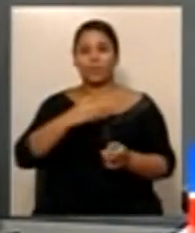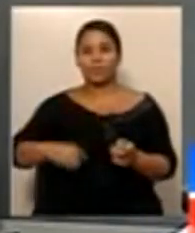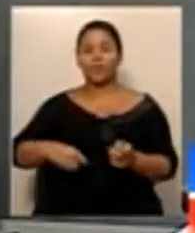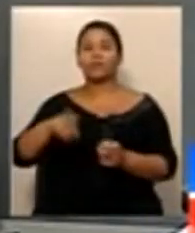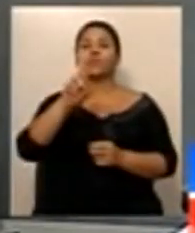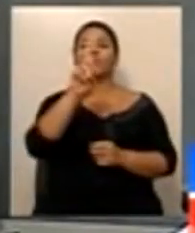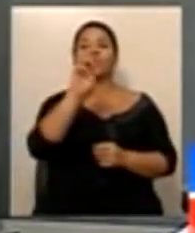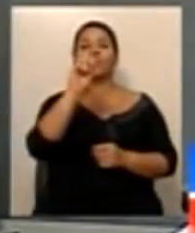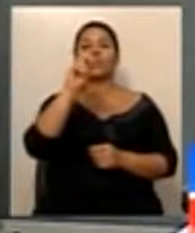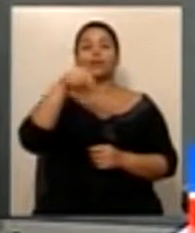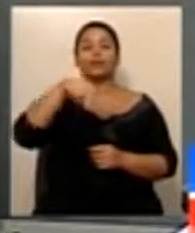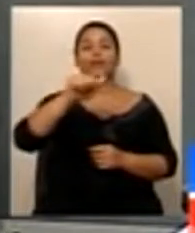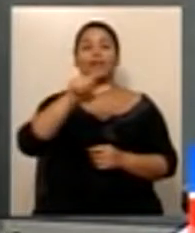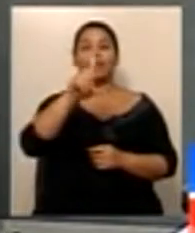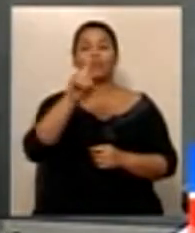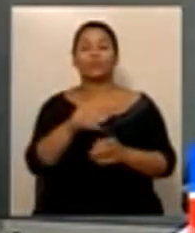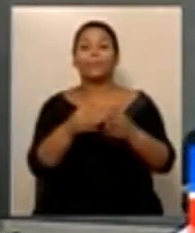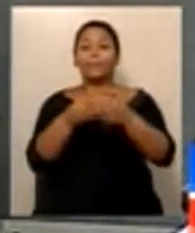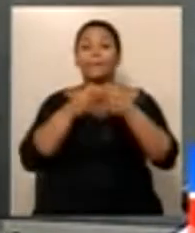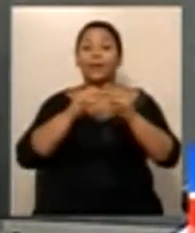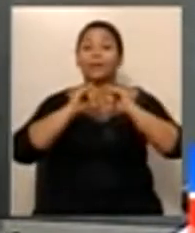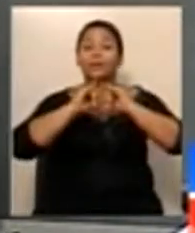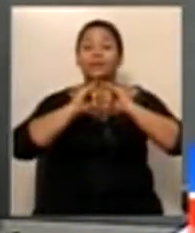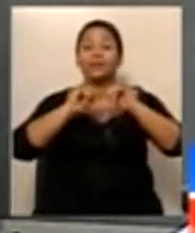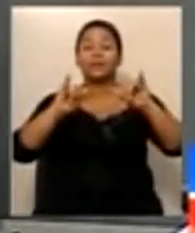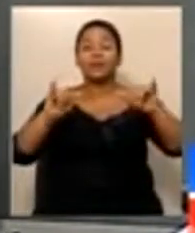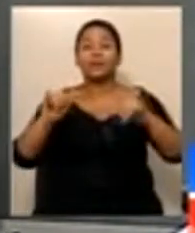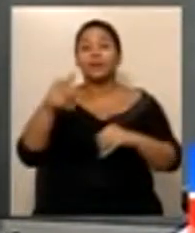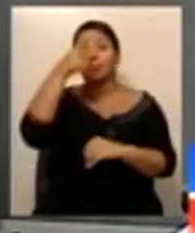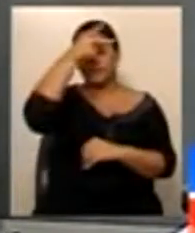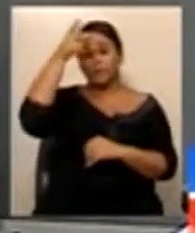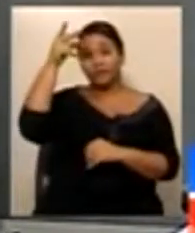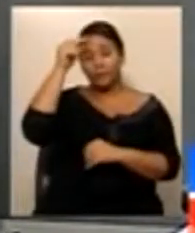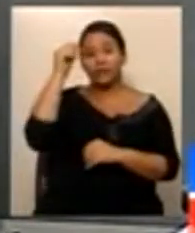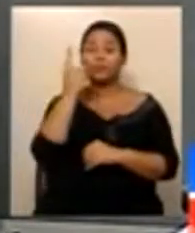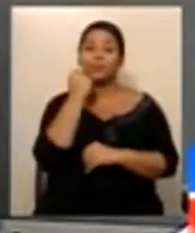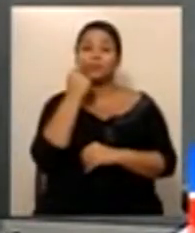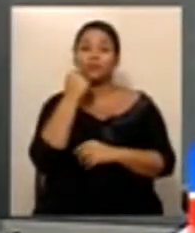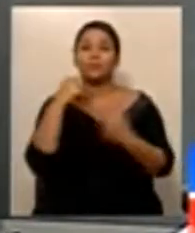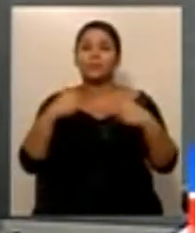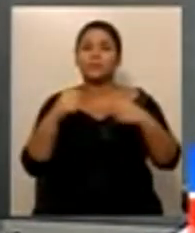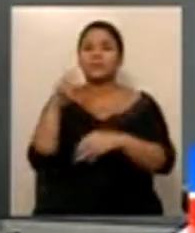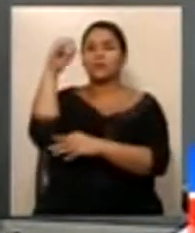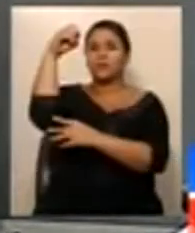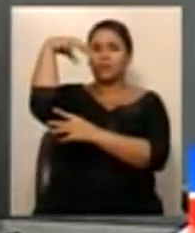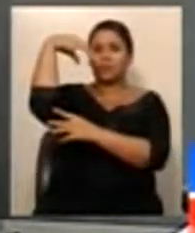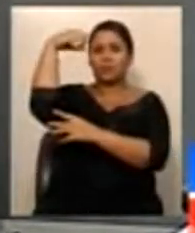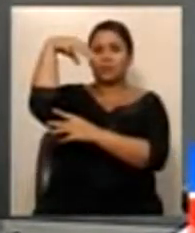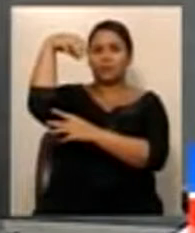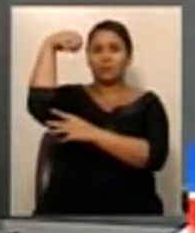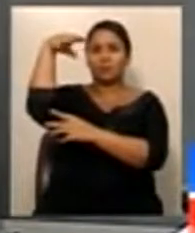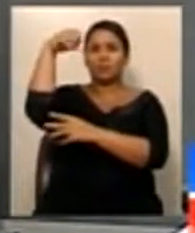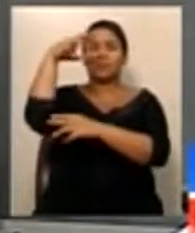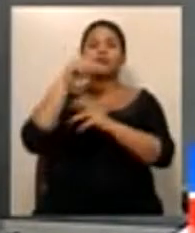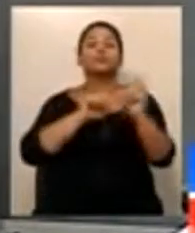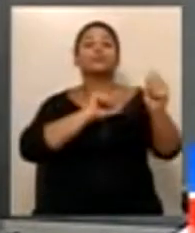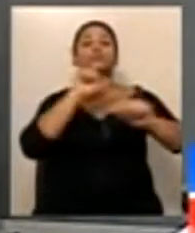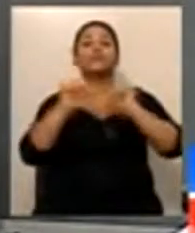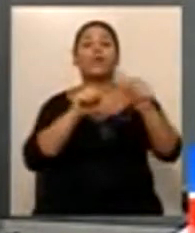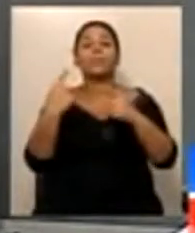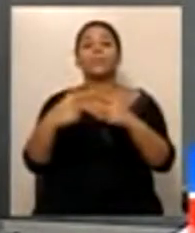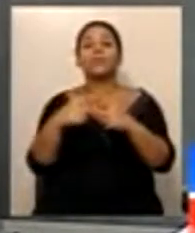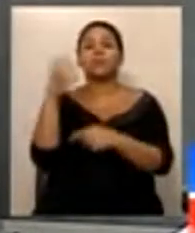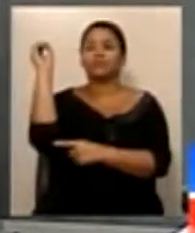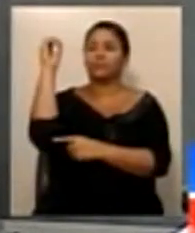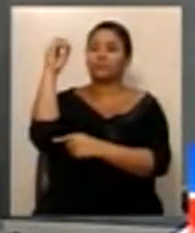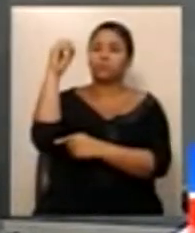Apelo ao Prefeito de Maceió, no sentido de providenciar a troca de 17 postes que estão prestes a cair no